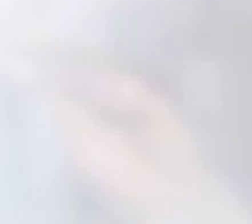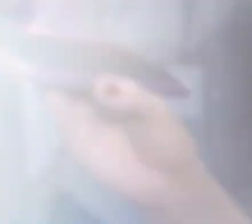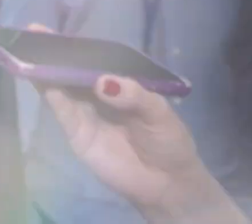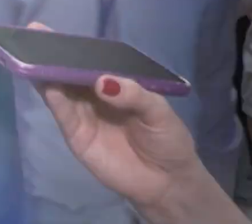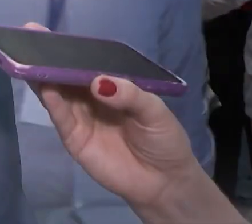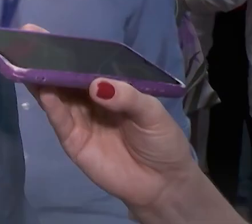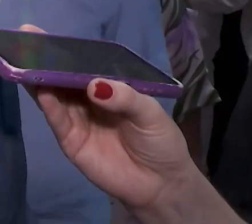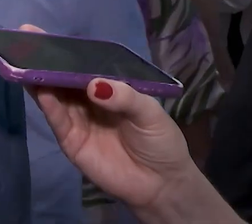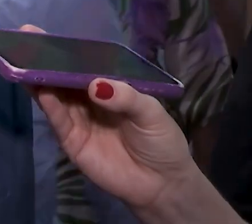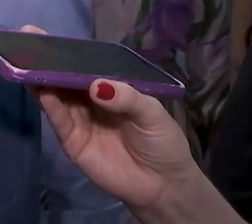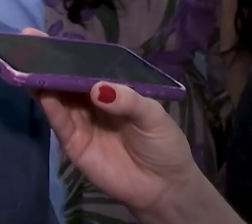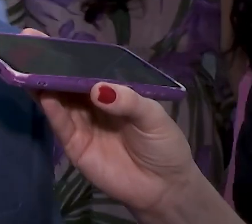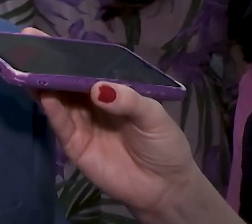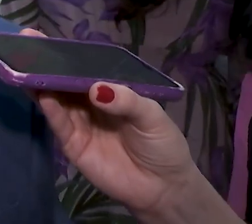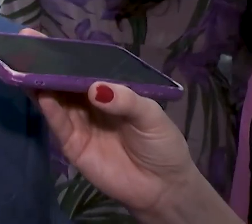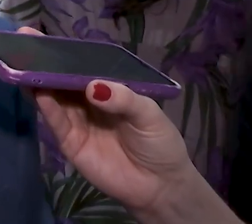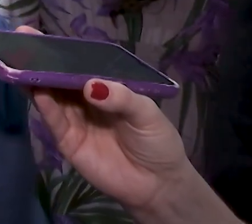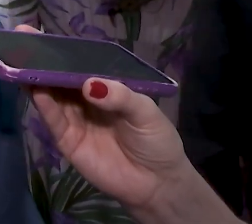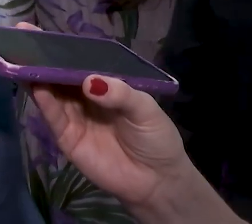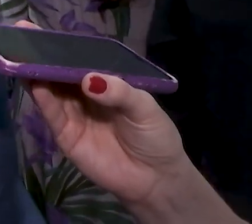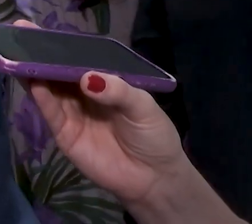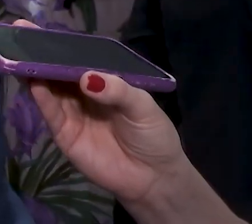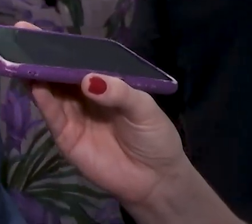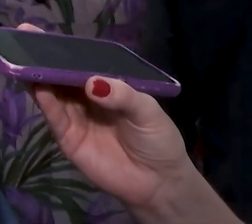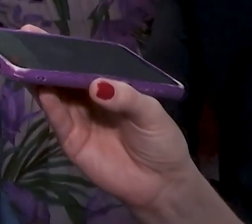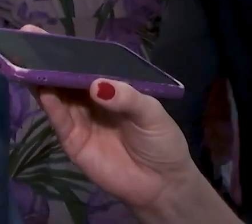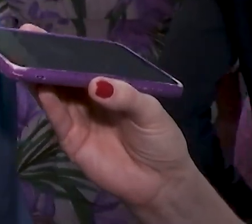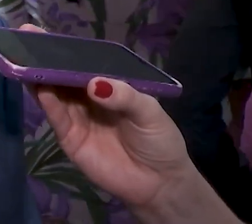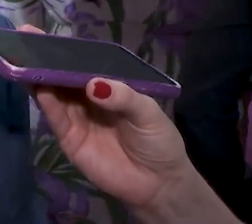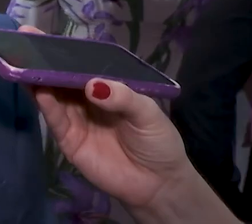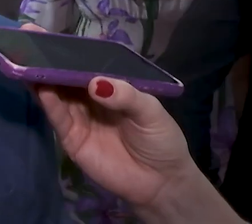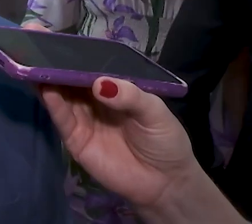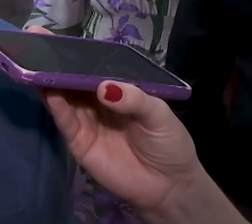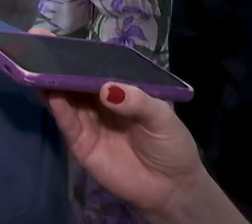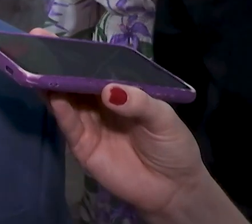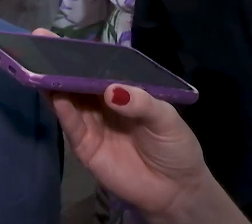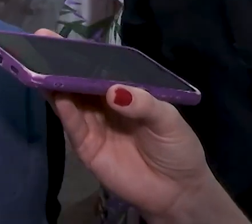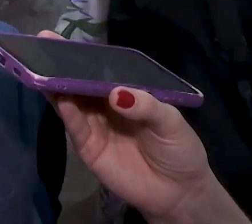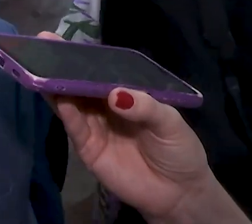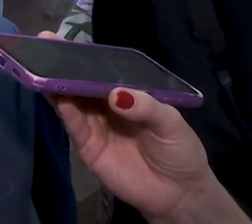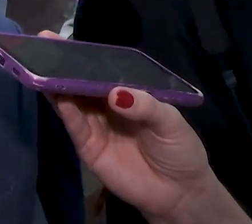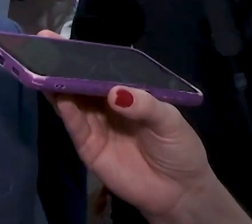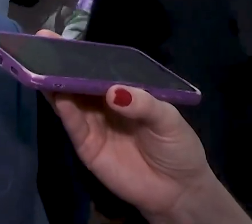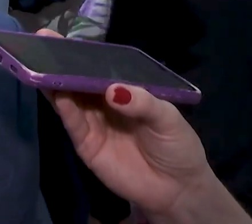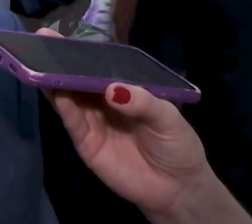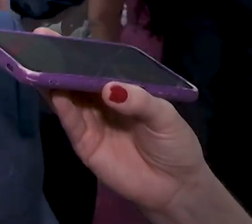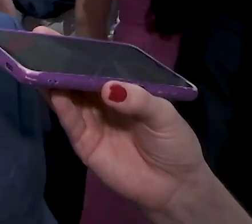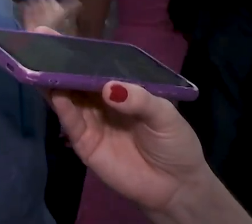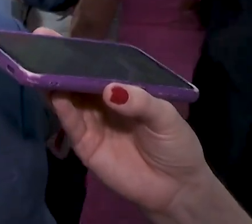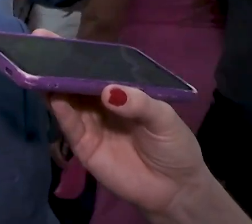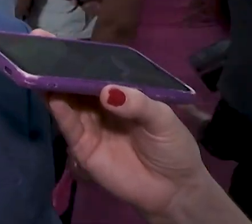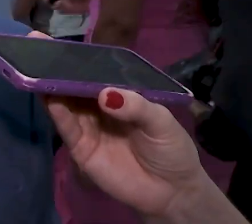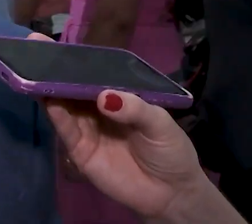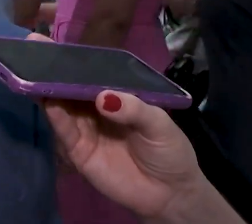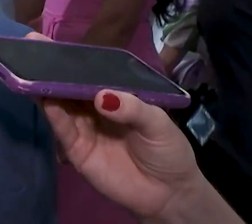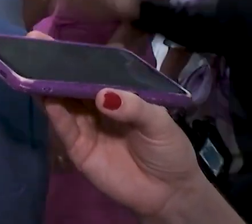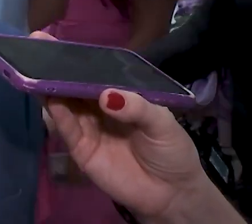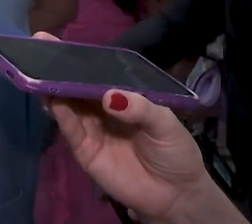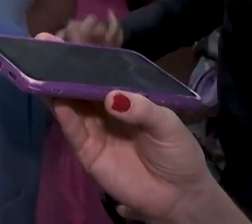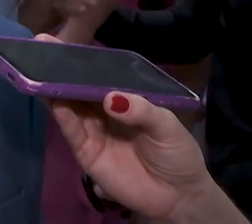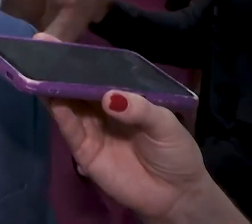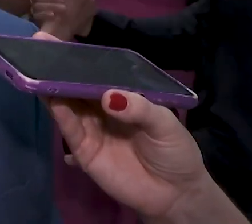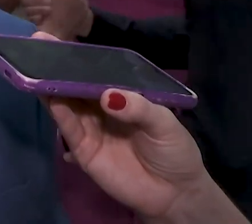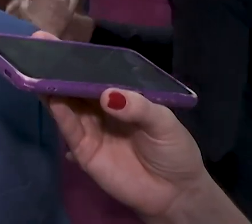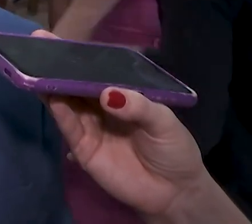Empresários, são profissionais liberais, são políticos, pessoas públicas e não públicas que contribuíram e